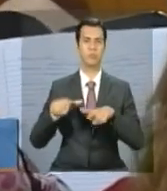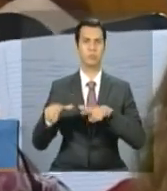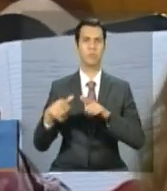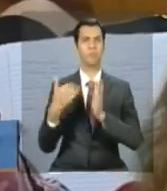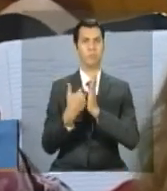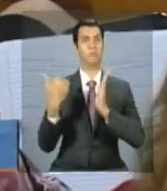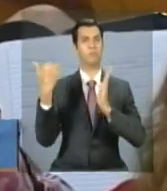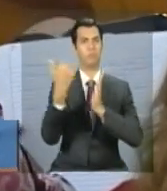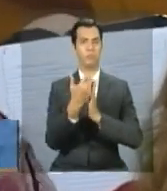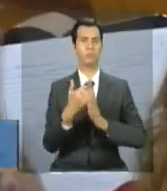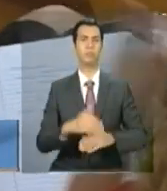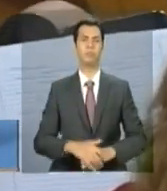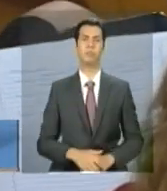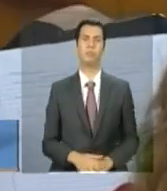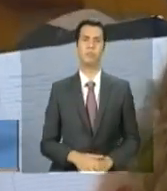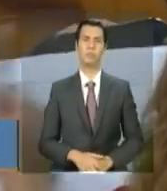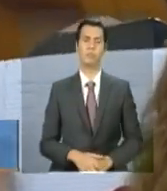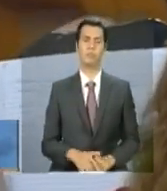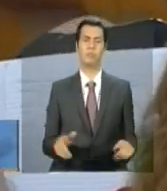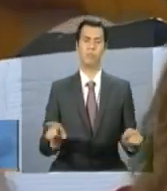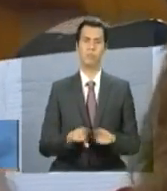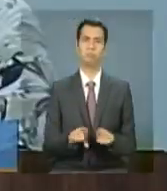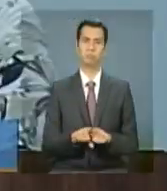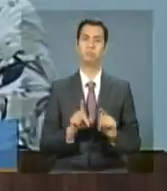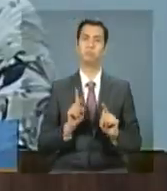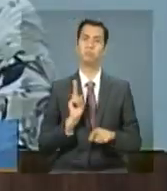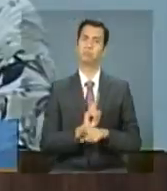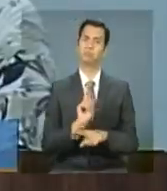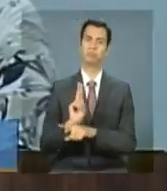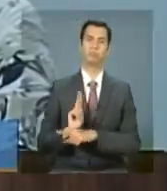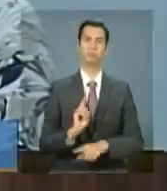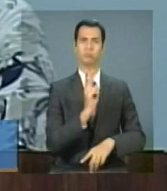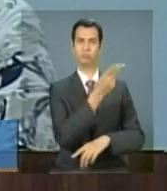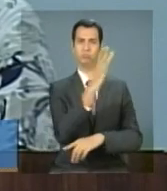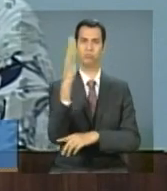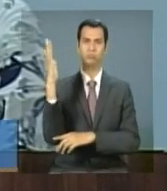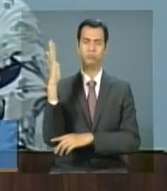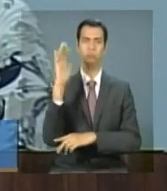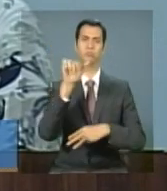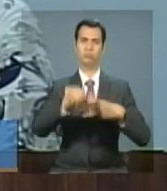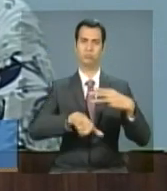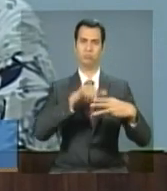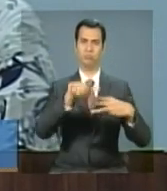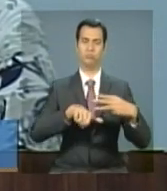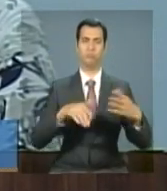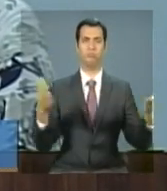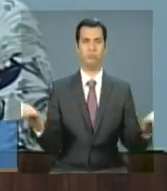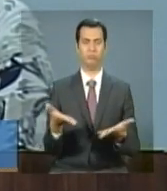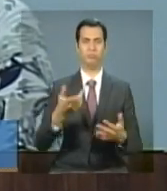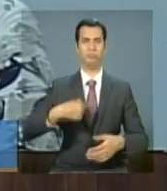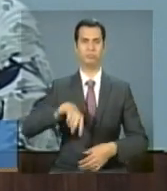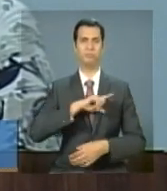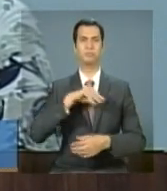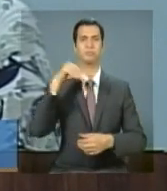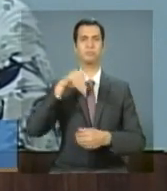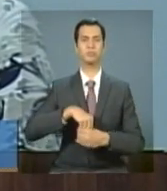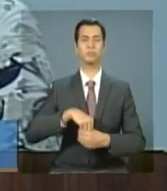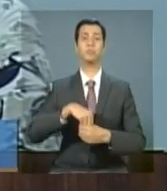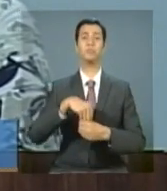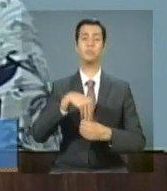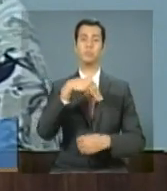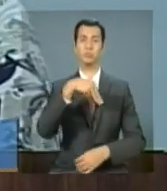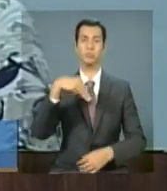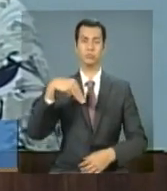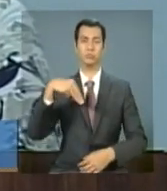tempo que a gente garante a coleta seletiva. Então, nós hoje, tanto no Ministério do Desenvolvimento Social, quanto no Ministério do Meio Ambiente,